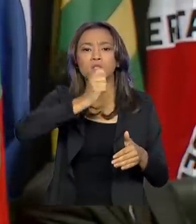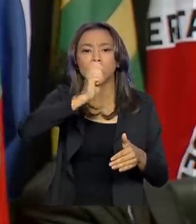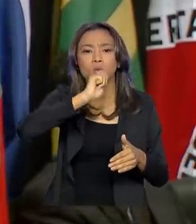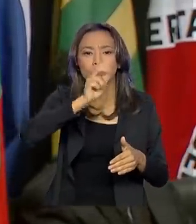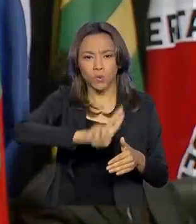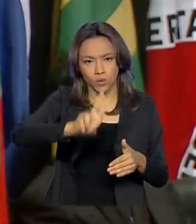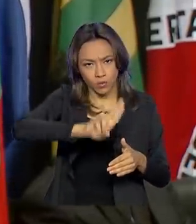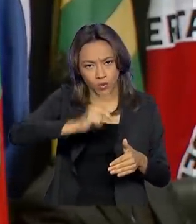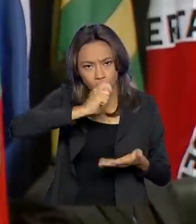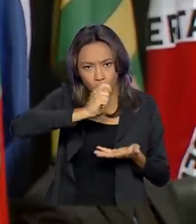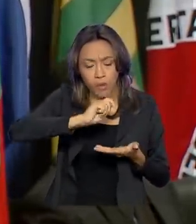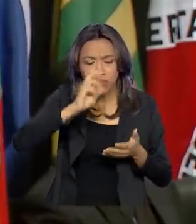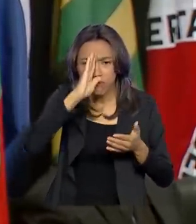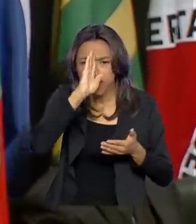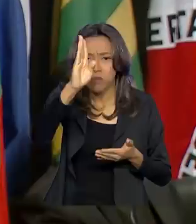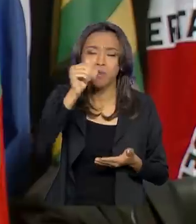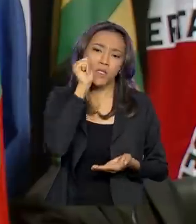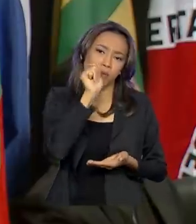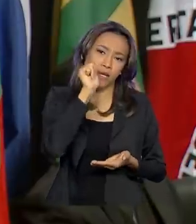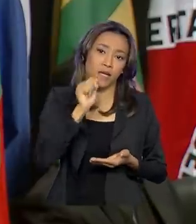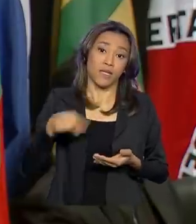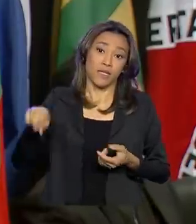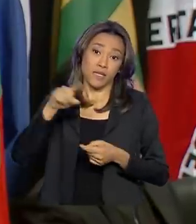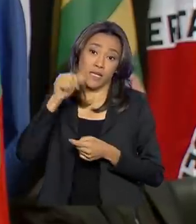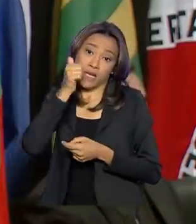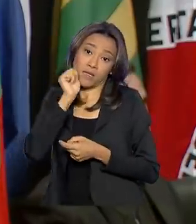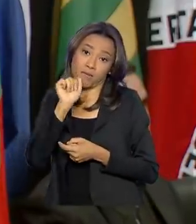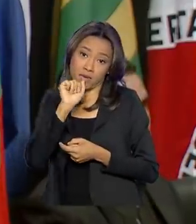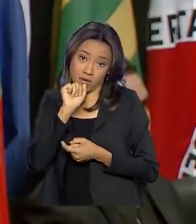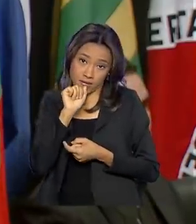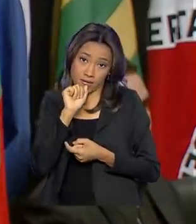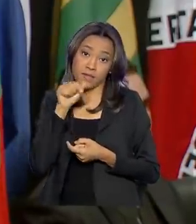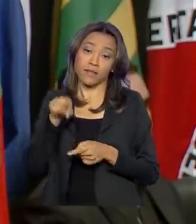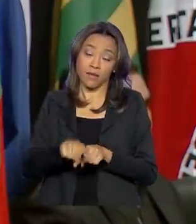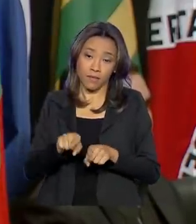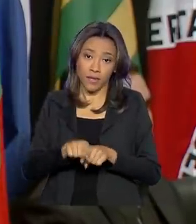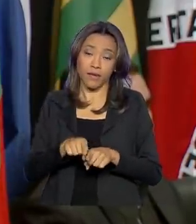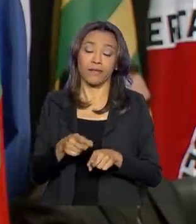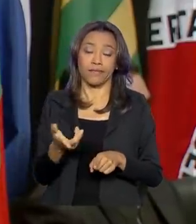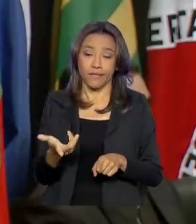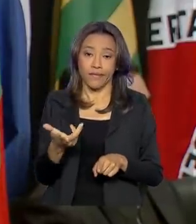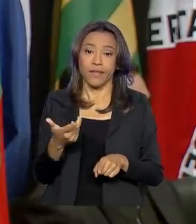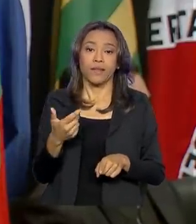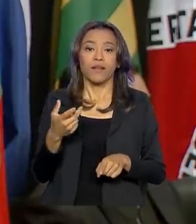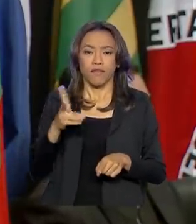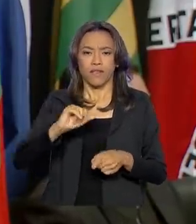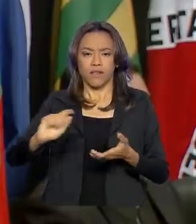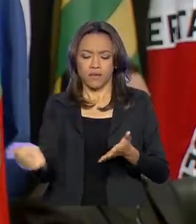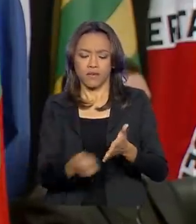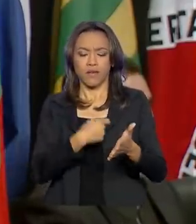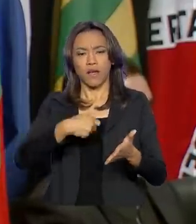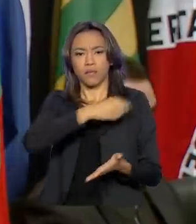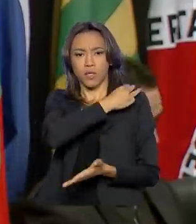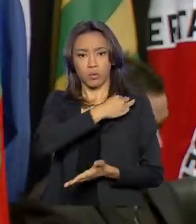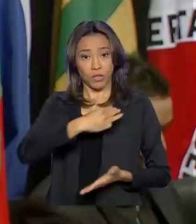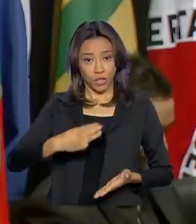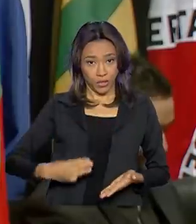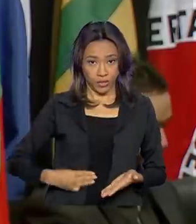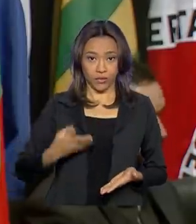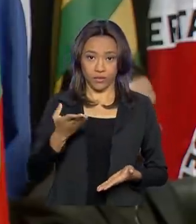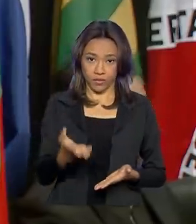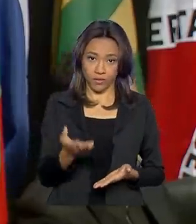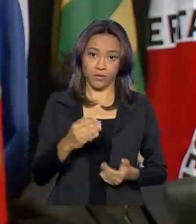mulheres e as mães que estejam amamentando. A assinatura, portanto, será feita pelo ministro da Cidadania, Osmar Terra.